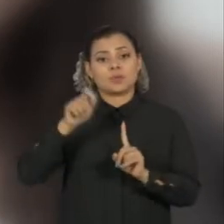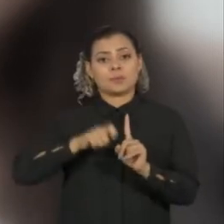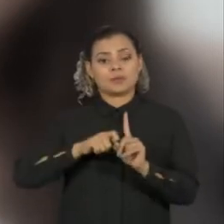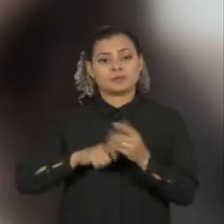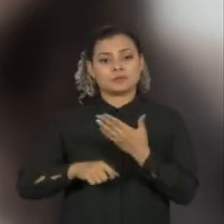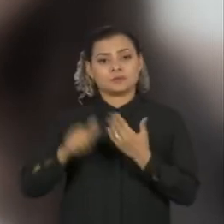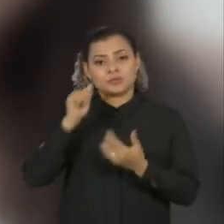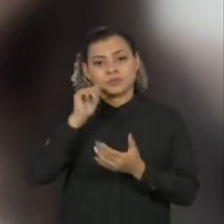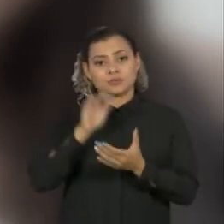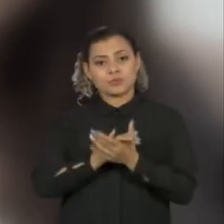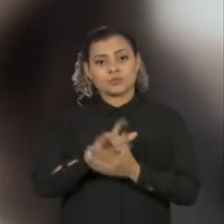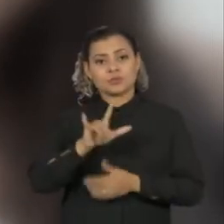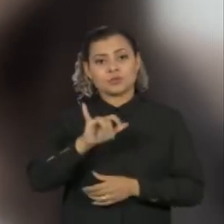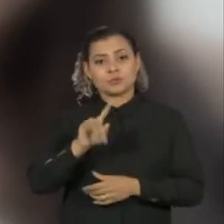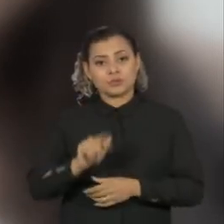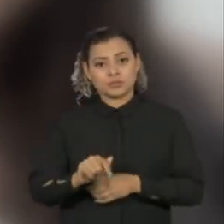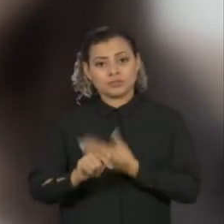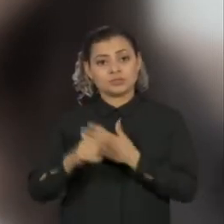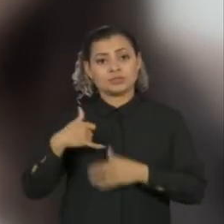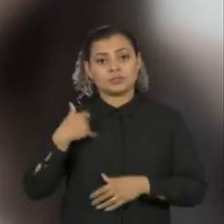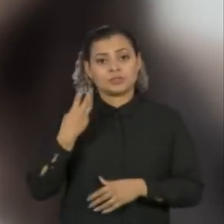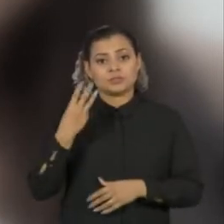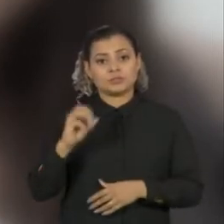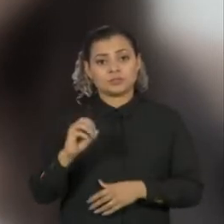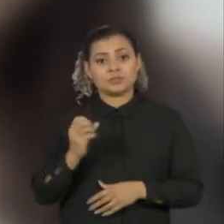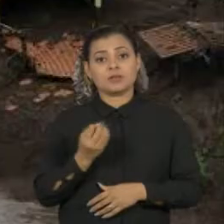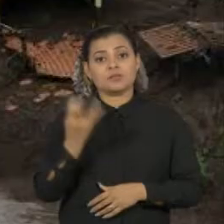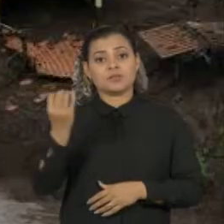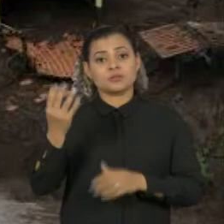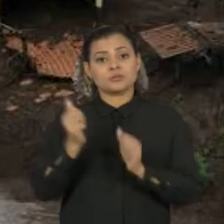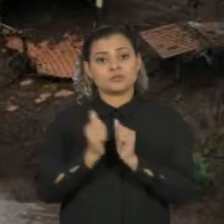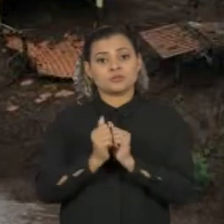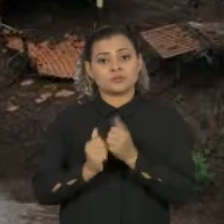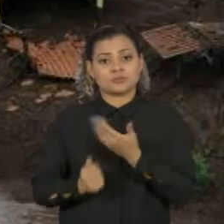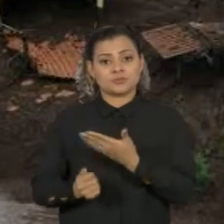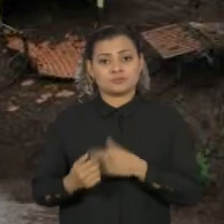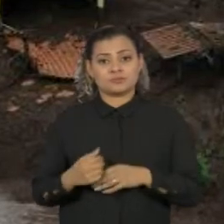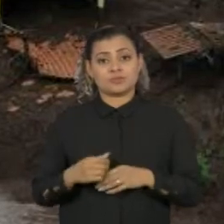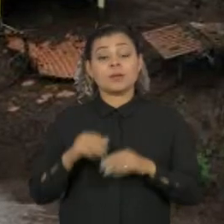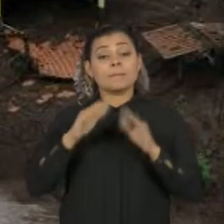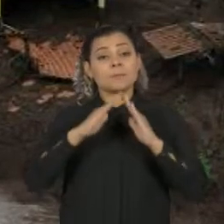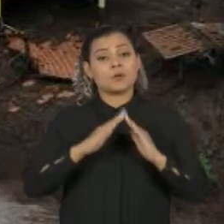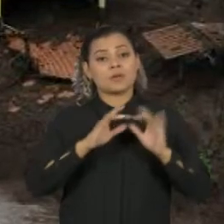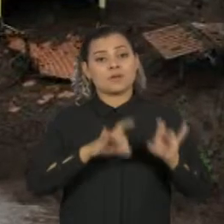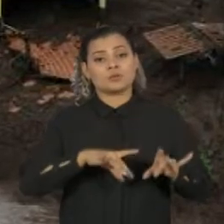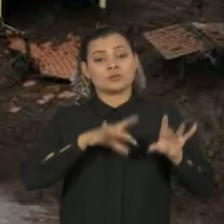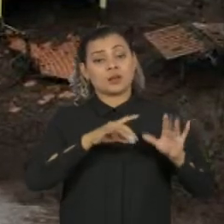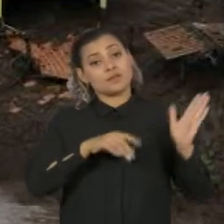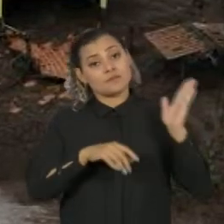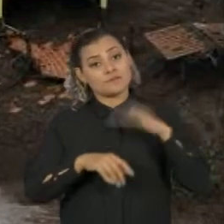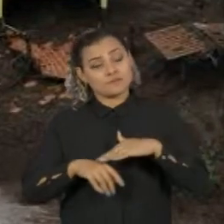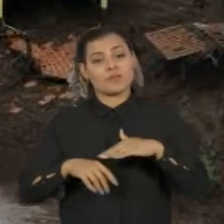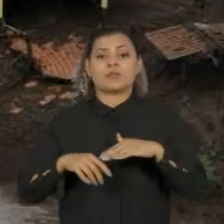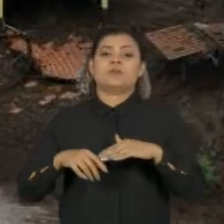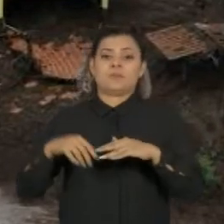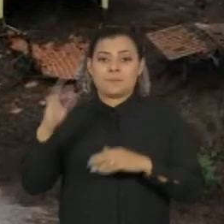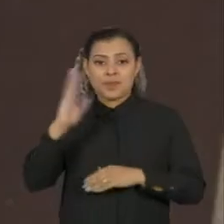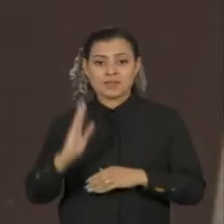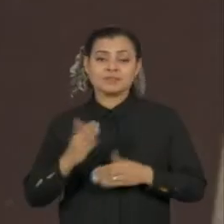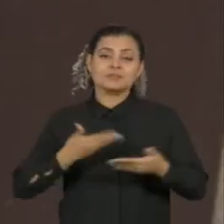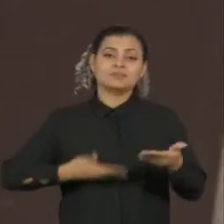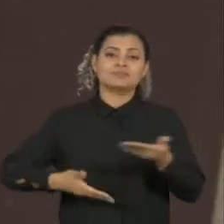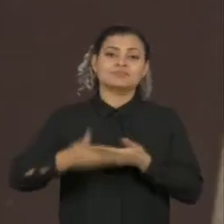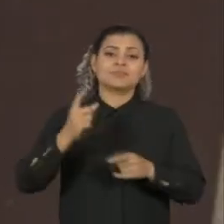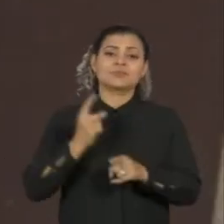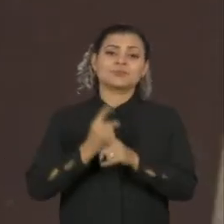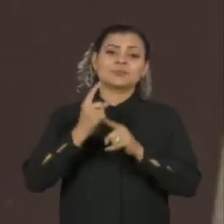a esposa de Luiz, Fernanda Damian, de 30 anos, viajava junto. O casal morava na Austrália e tinha vindo ao Brasil para compartilhar com a família a